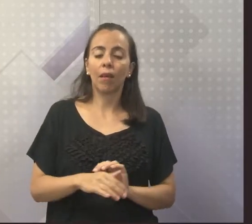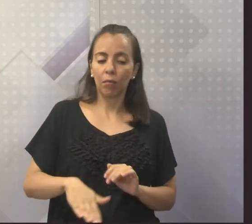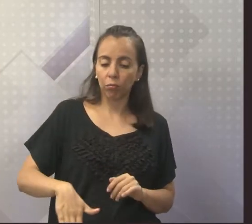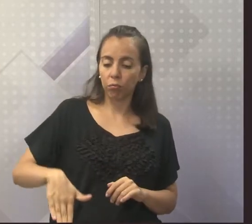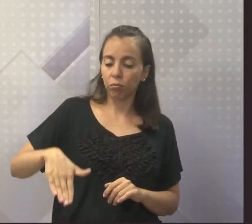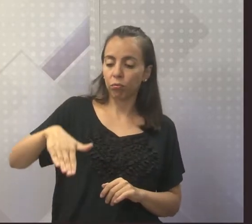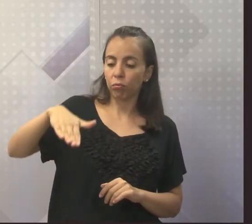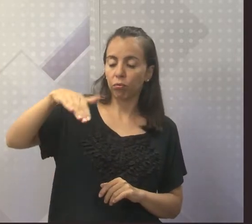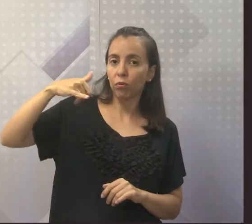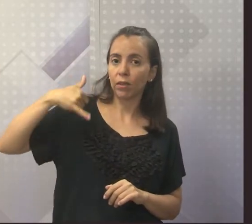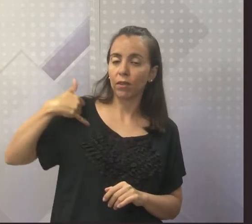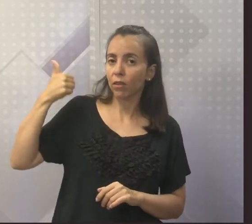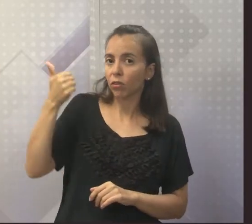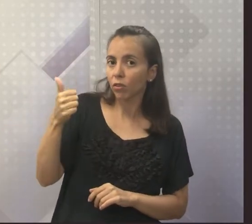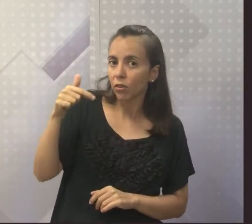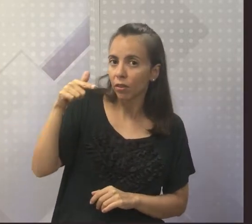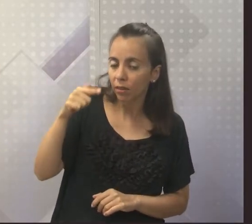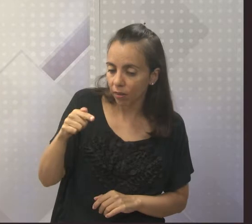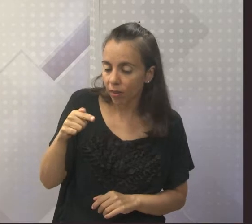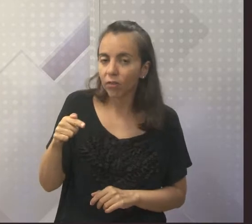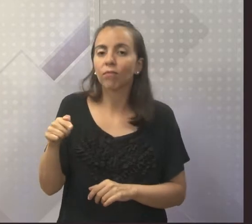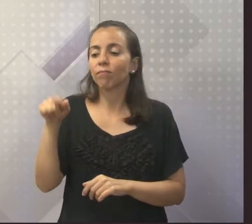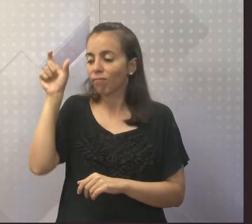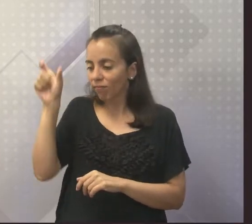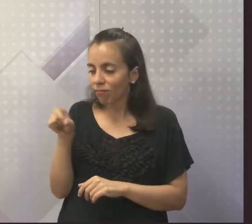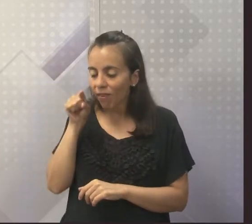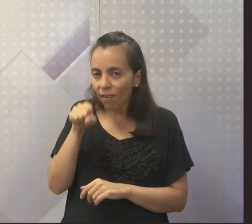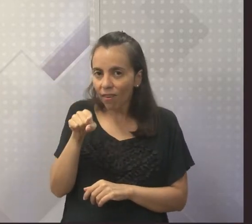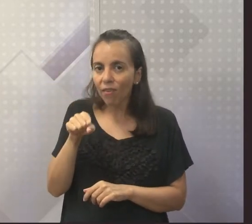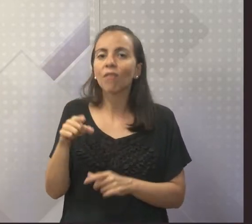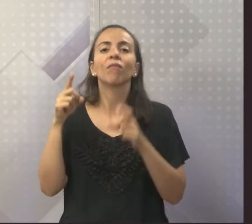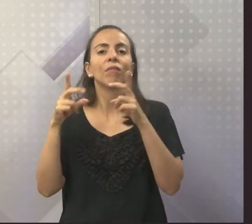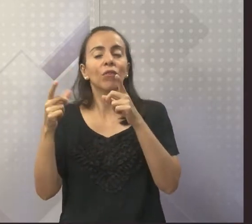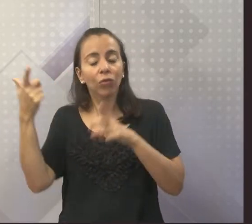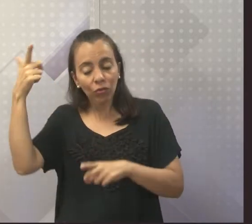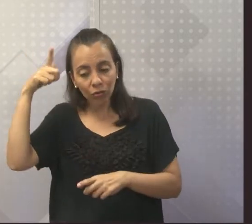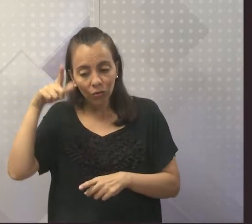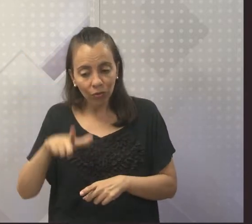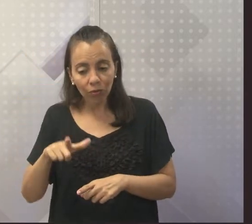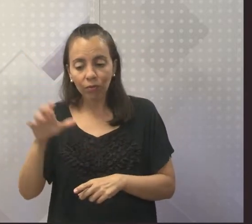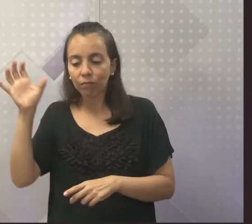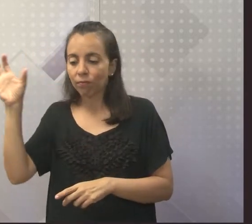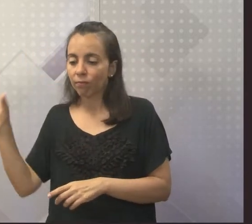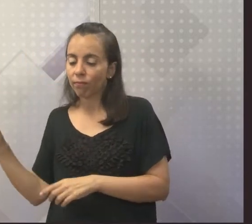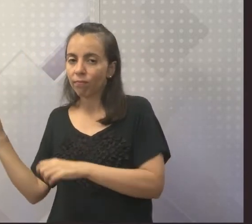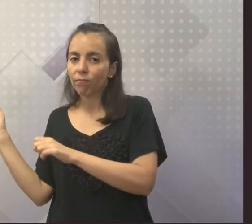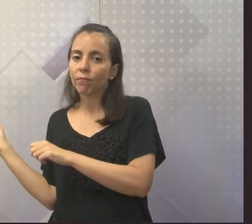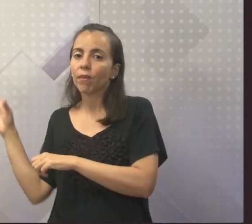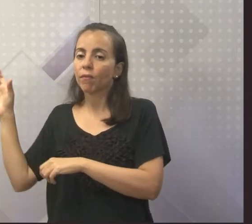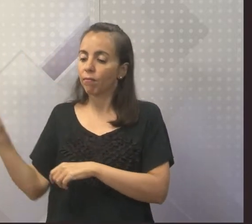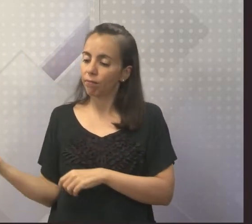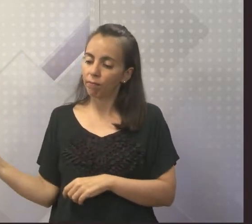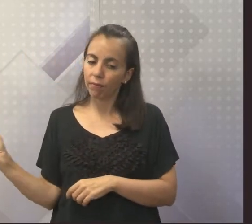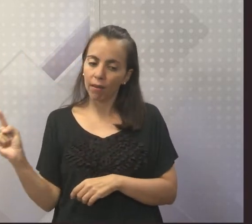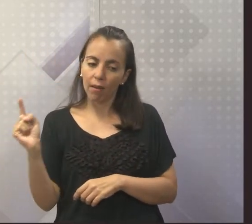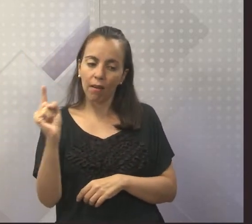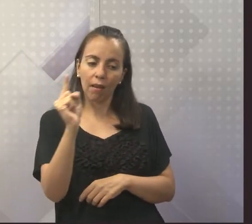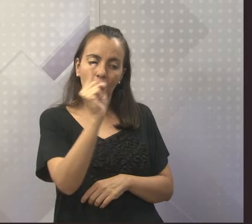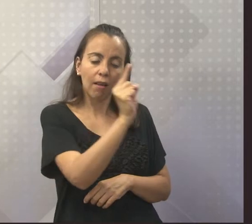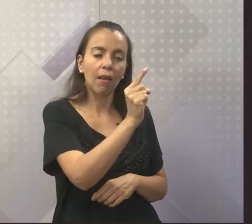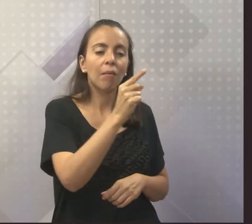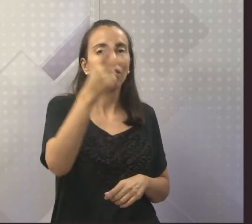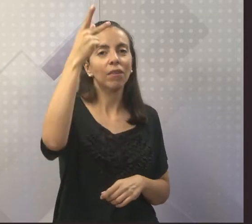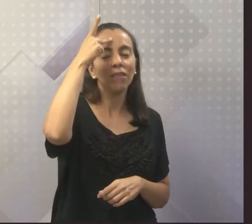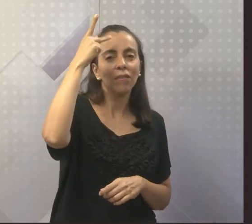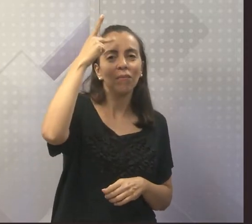ele foi vendido novamente e dessa vez foi mandado para uma fazenda no interior de São Paulo. Isso é a história de Luiz Gama.